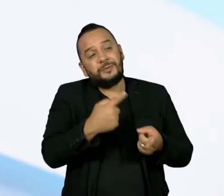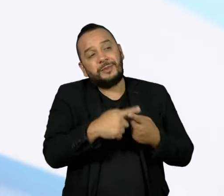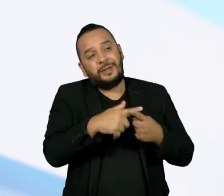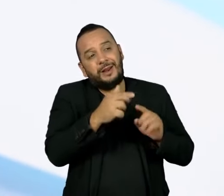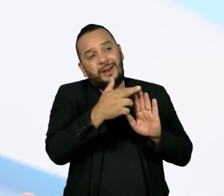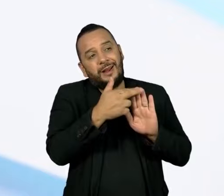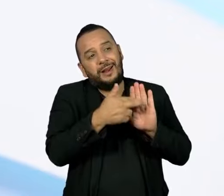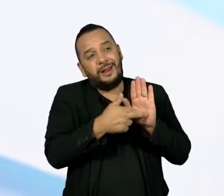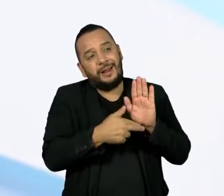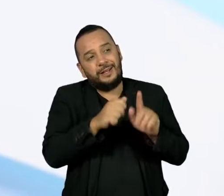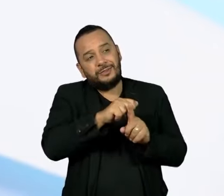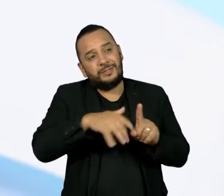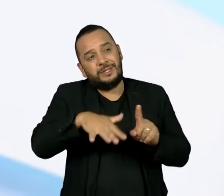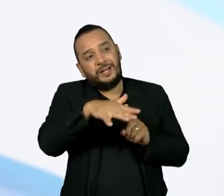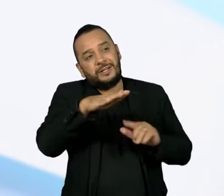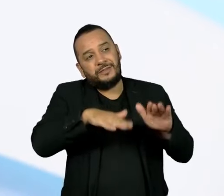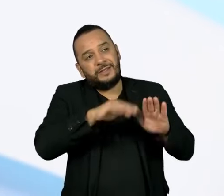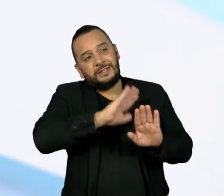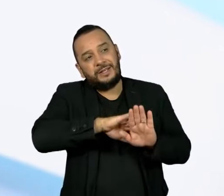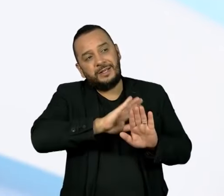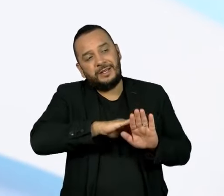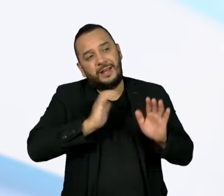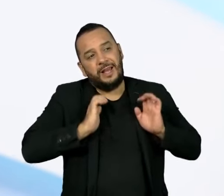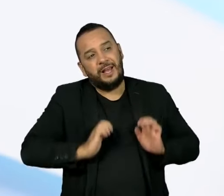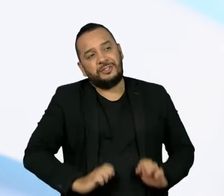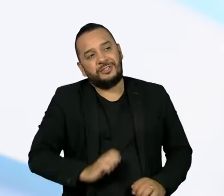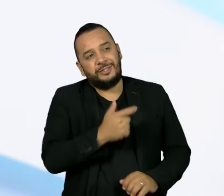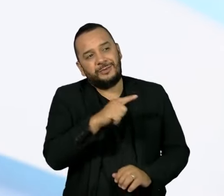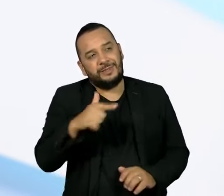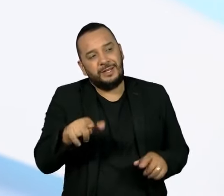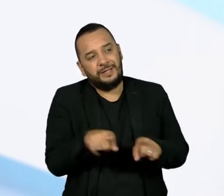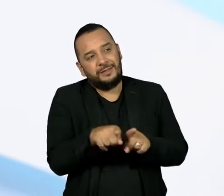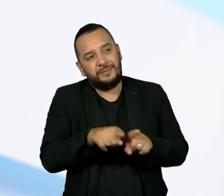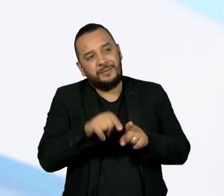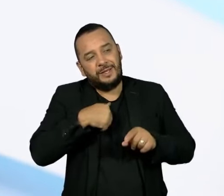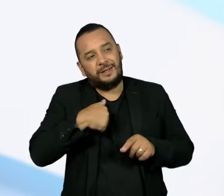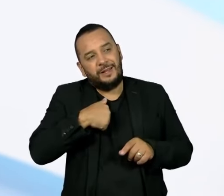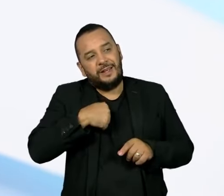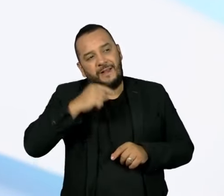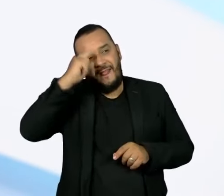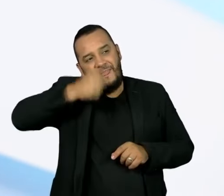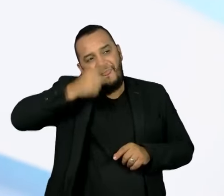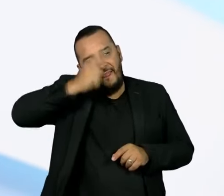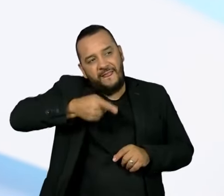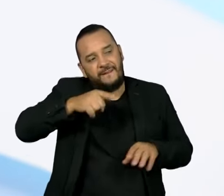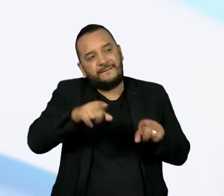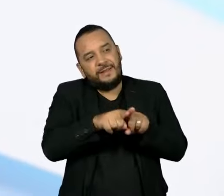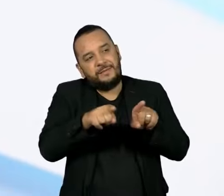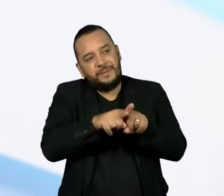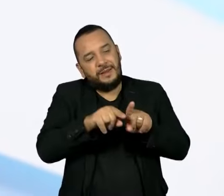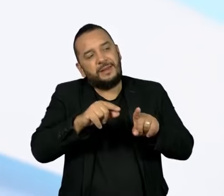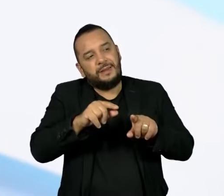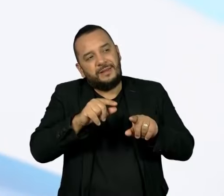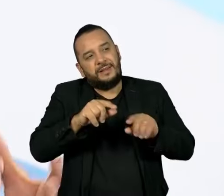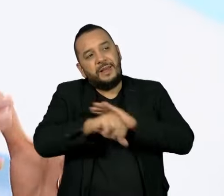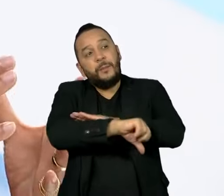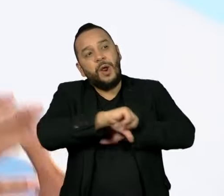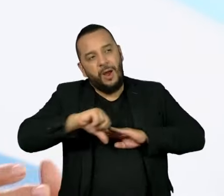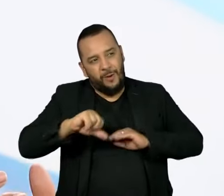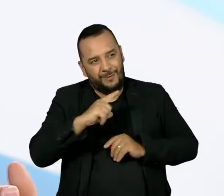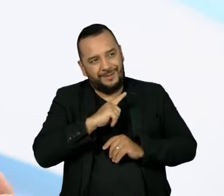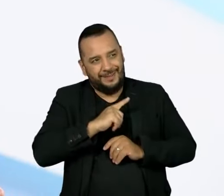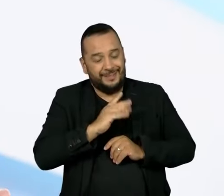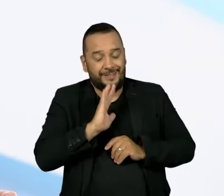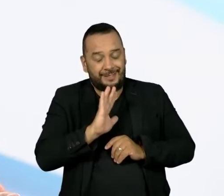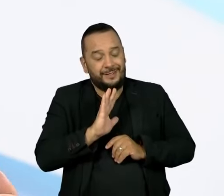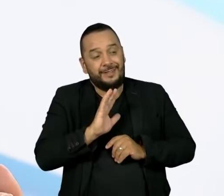uma falta de ética e de autoridade moral. e aí reside o choque. Ou seja, o